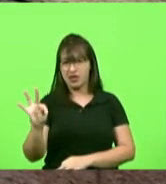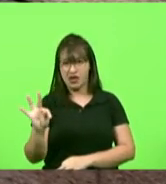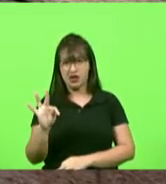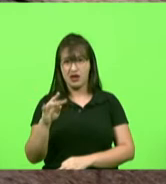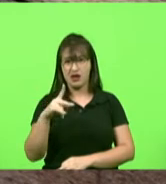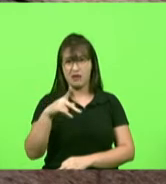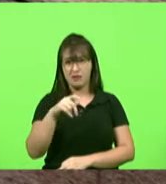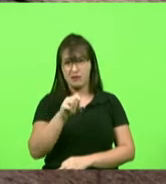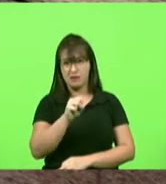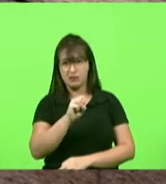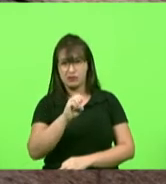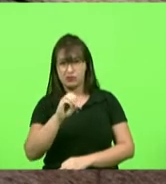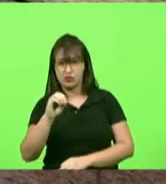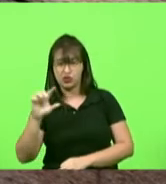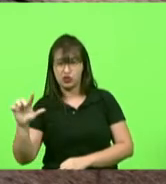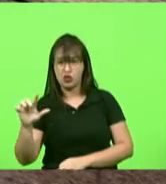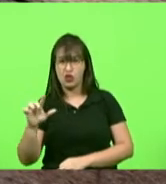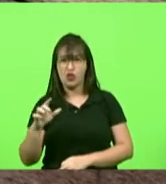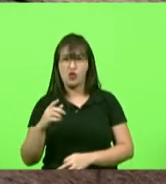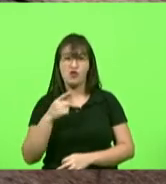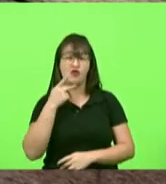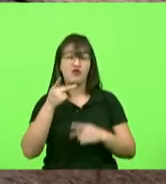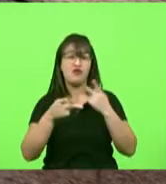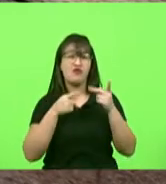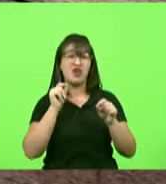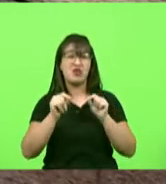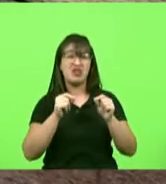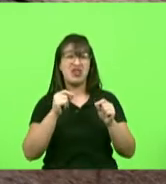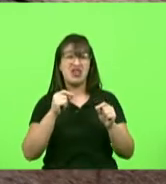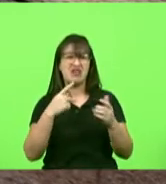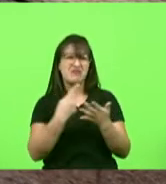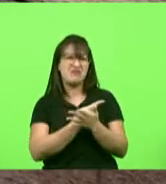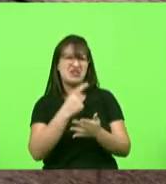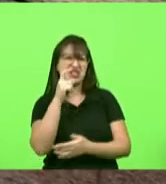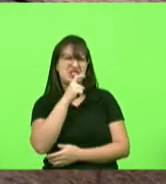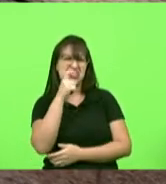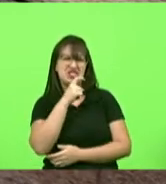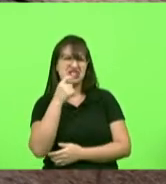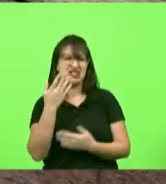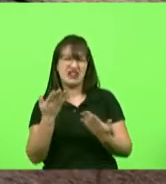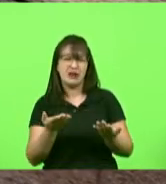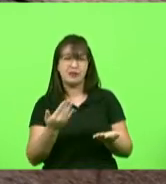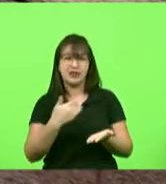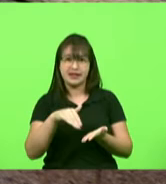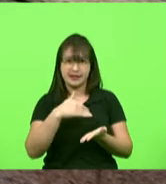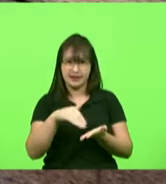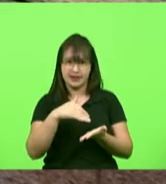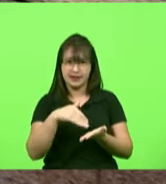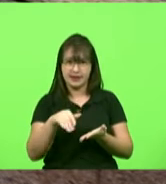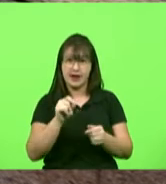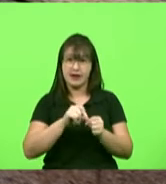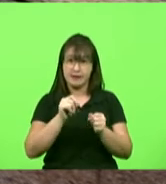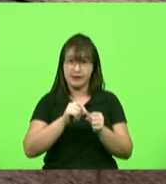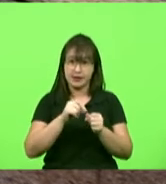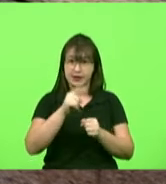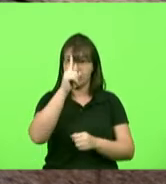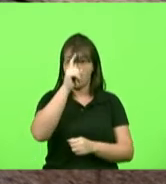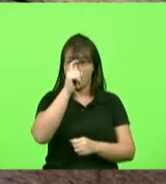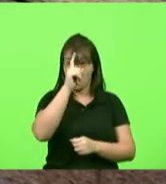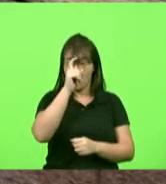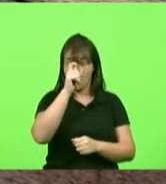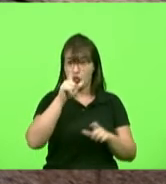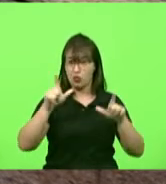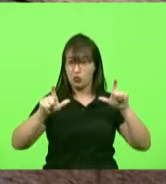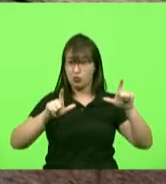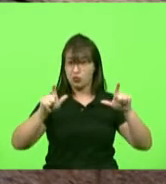tentando desconstruir dizendo que aquilo era mentira o prefeito lá com a secretária fazendo um vídeo no hospital vazio ainda